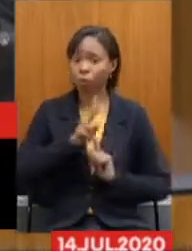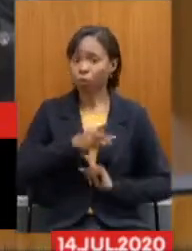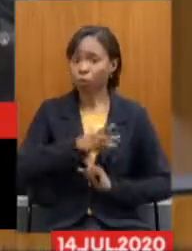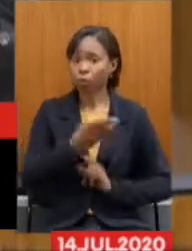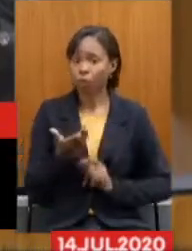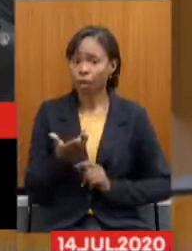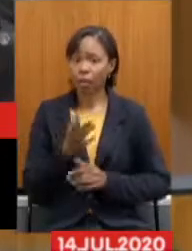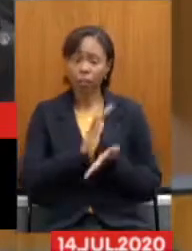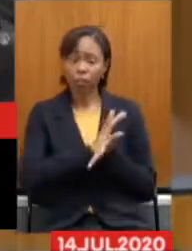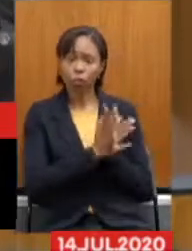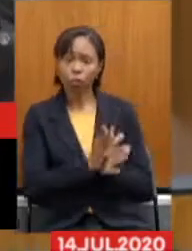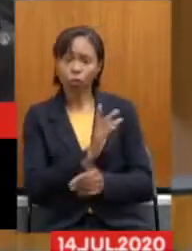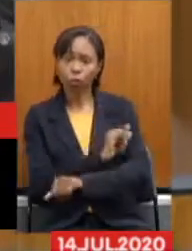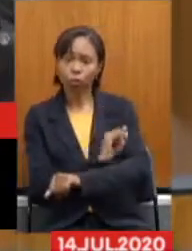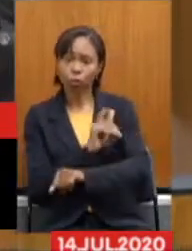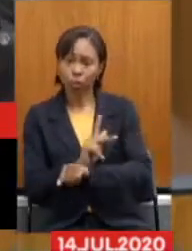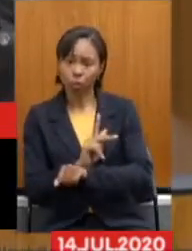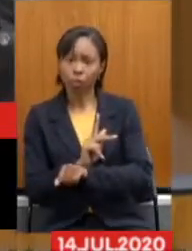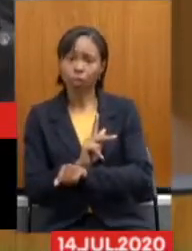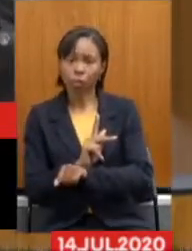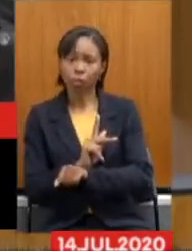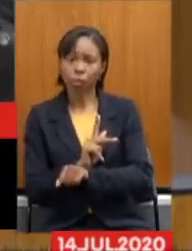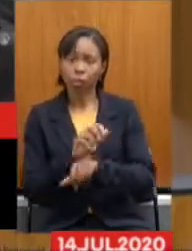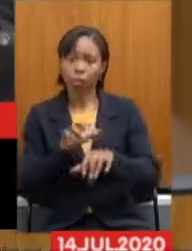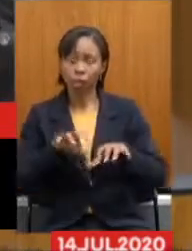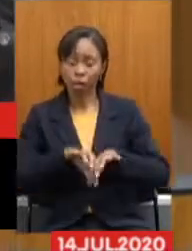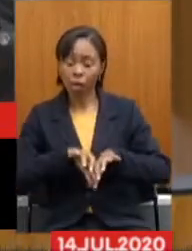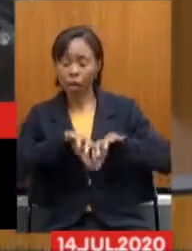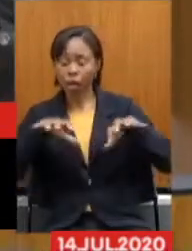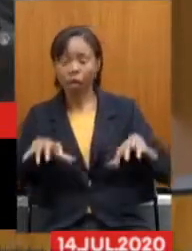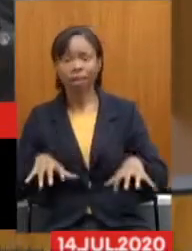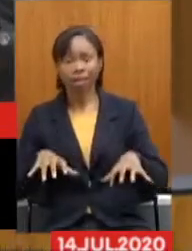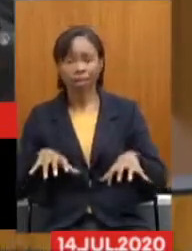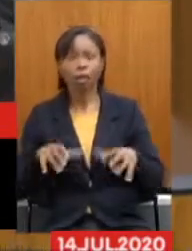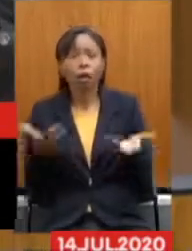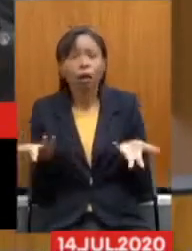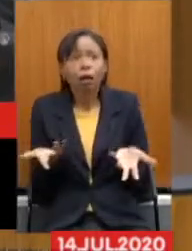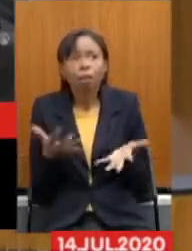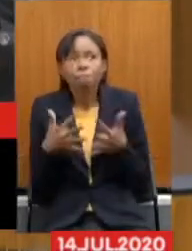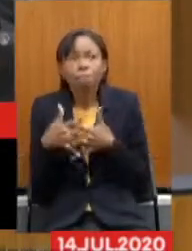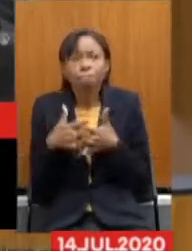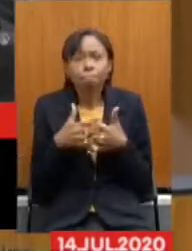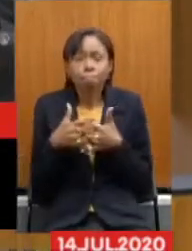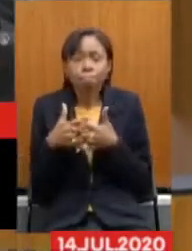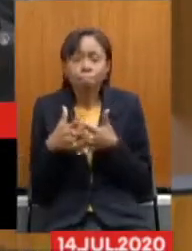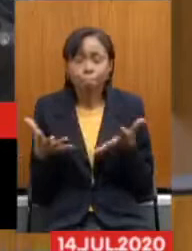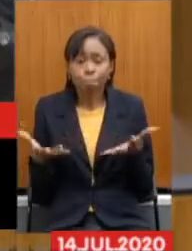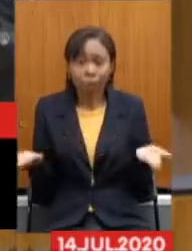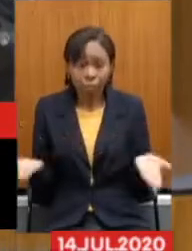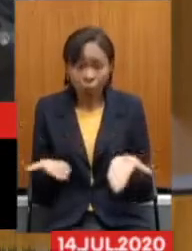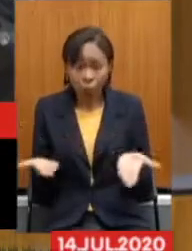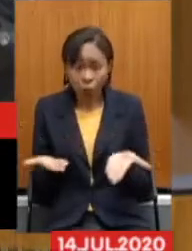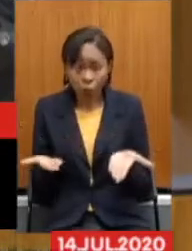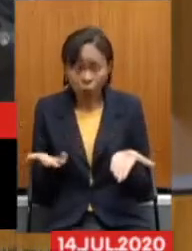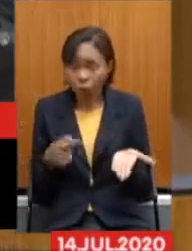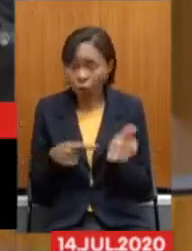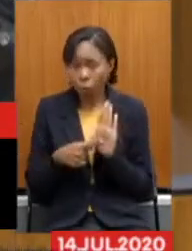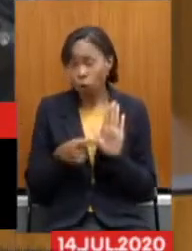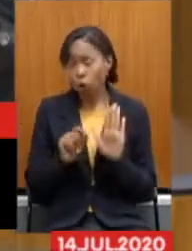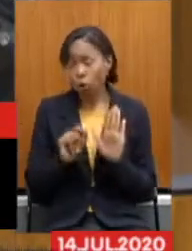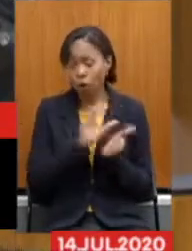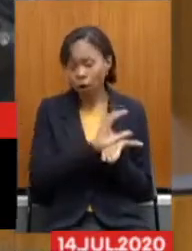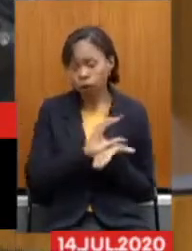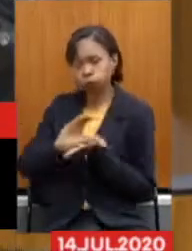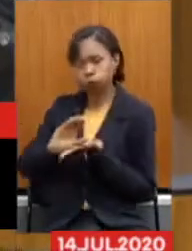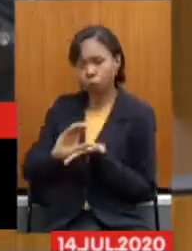de vez o Ipseng e o conceito técnico de autarquia. Aí um falso dilema, que tão somente reforça agora, de que os recursos irão para o